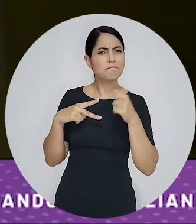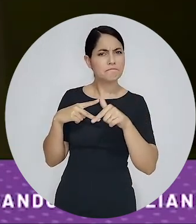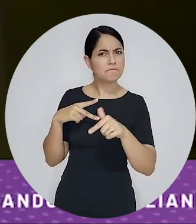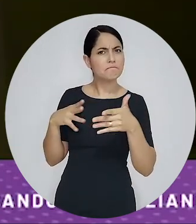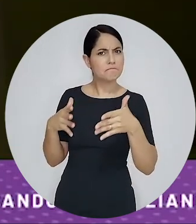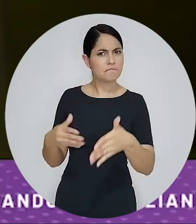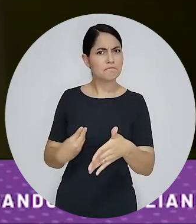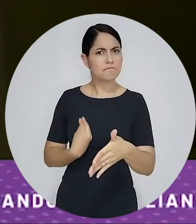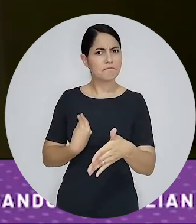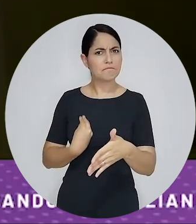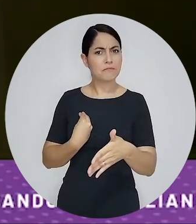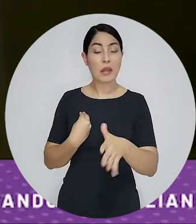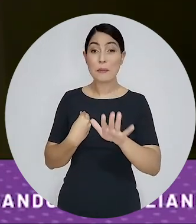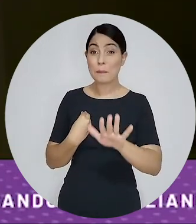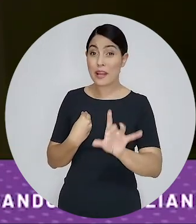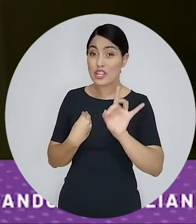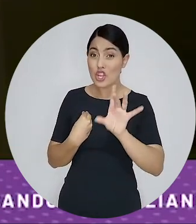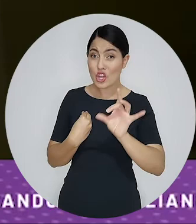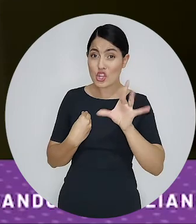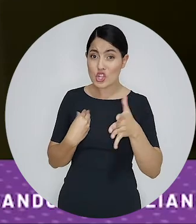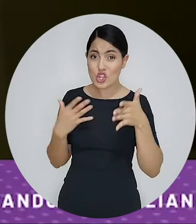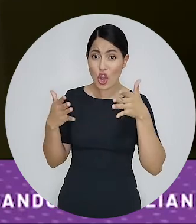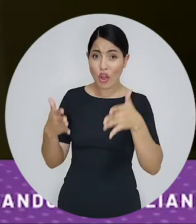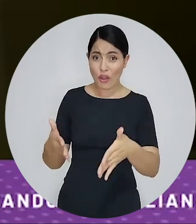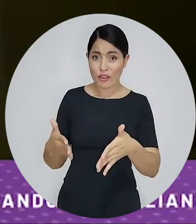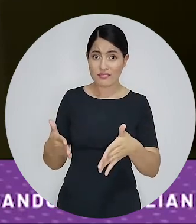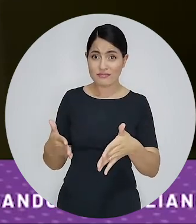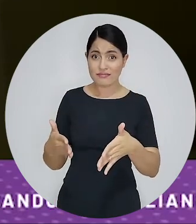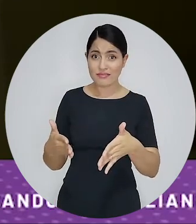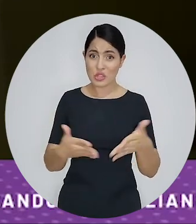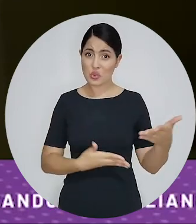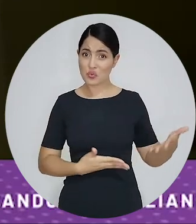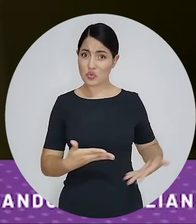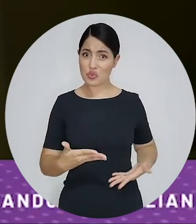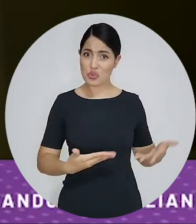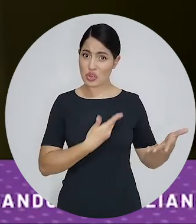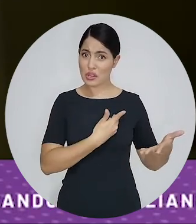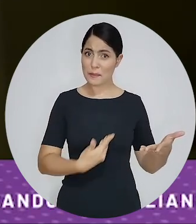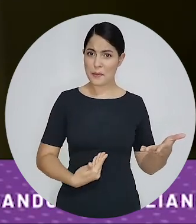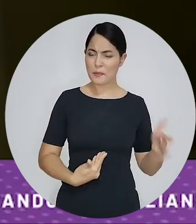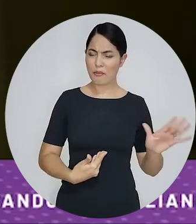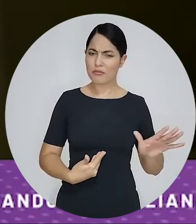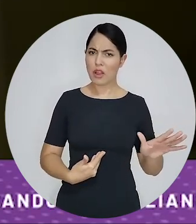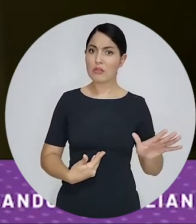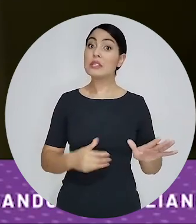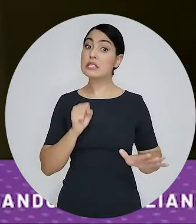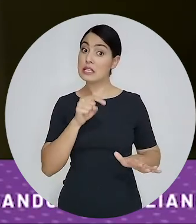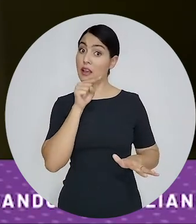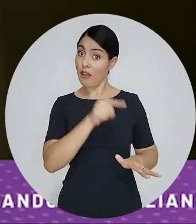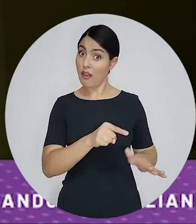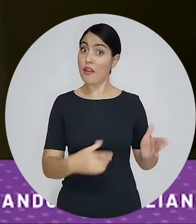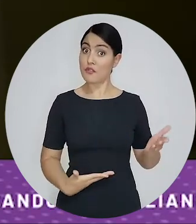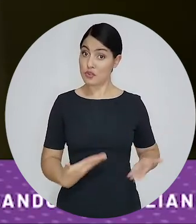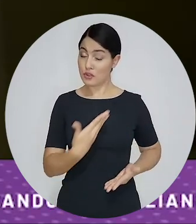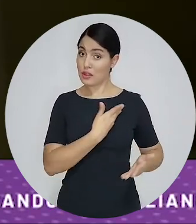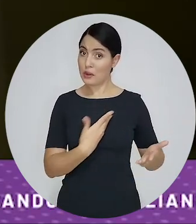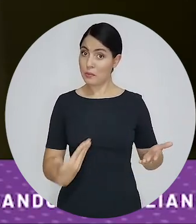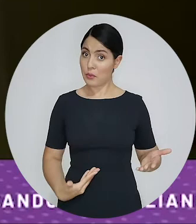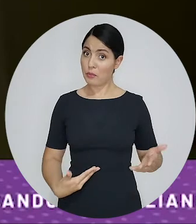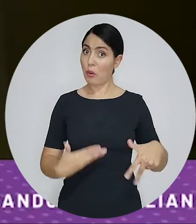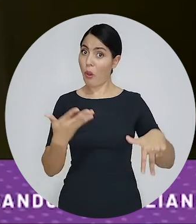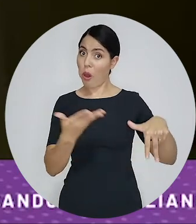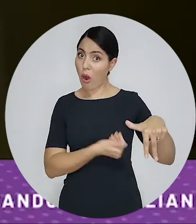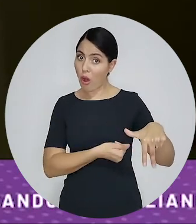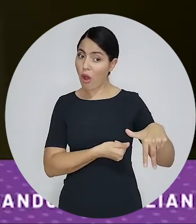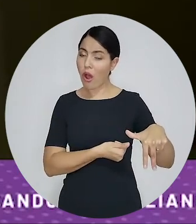sim porque faz parte a gente não tem como combater a corrupção só com foco no funcionário público se existe alguém que é corrompido tem alguém que